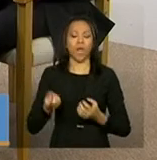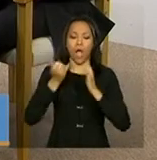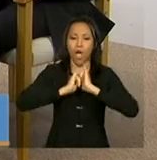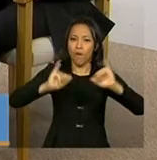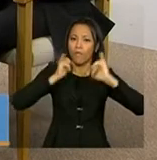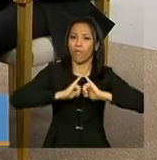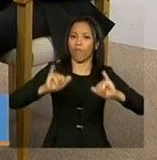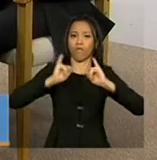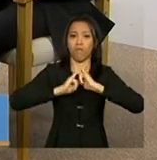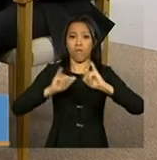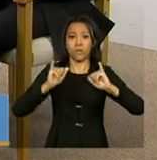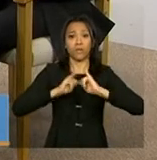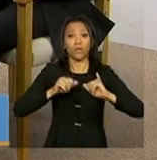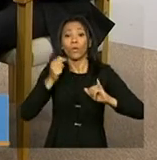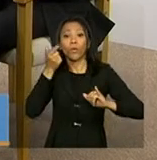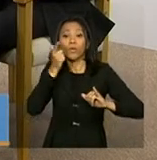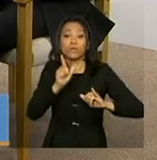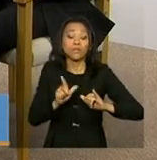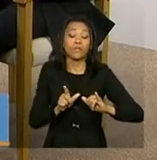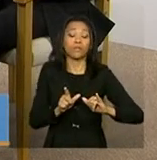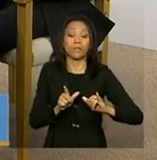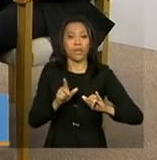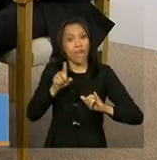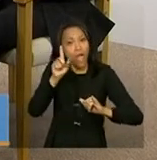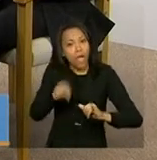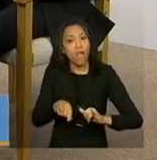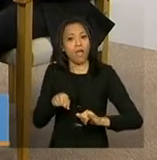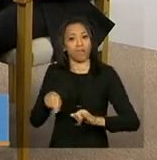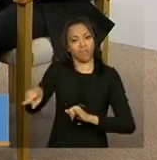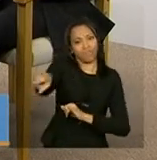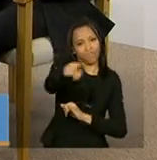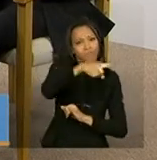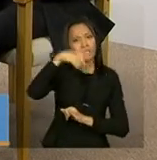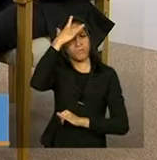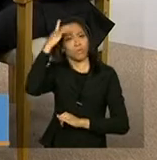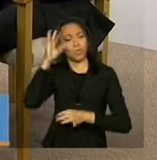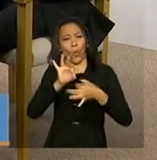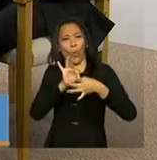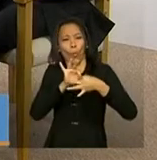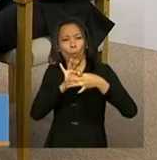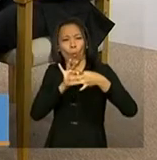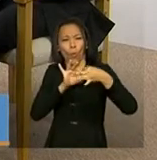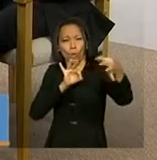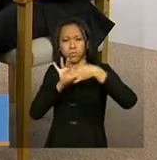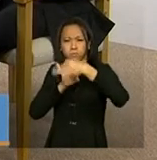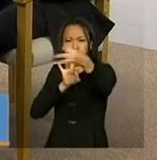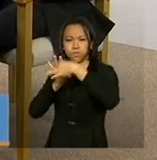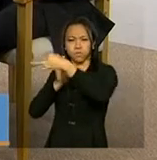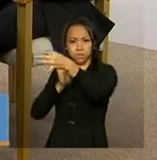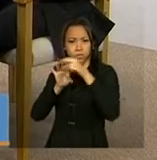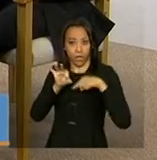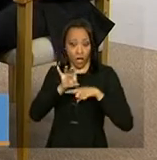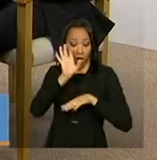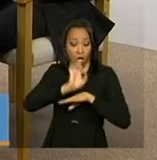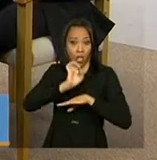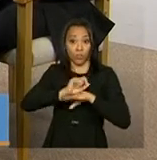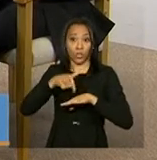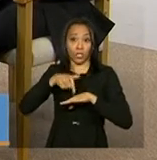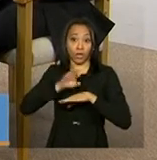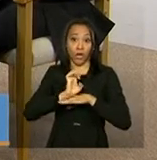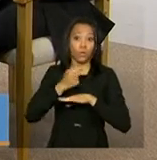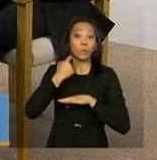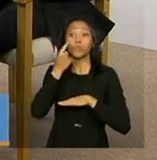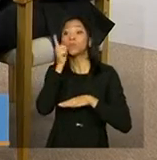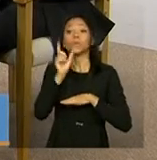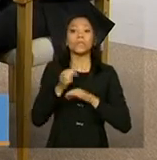alcançar o estado e a que está mais, enfim, localizada em locais mais distantes da atuação do estado. Então, essas transferências, elas